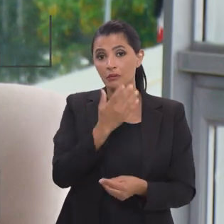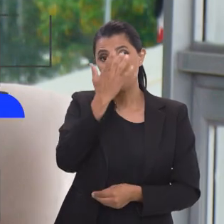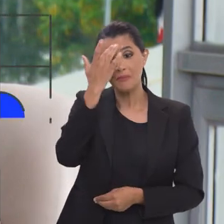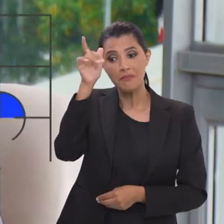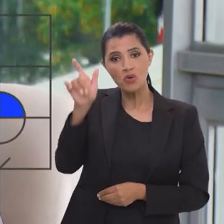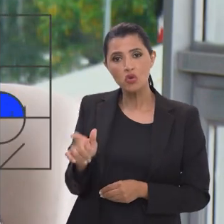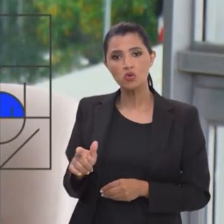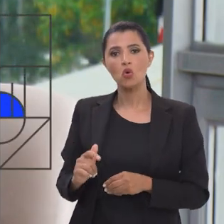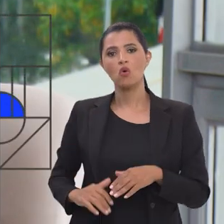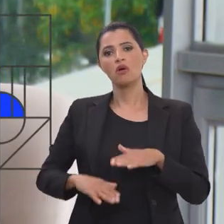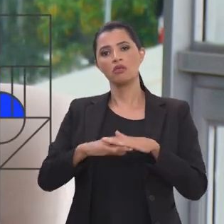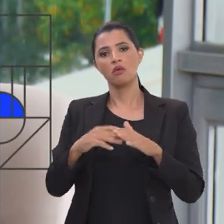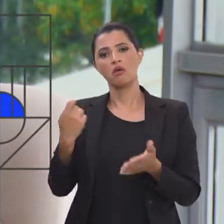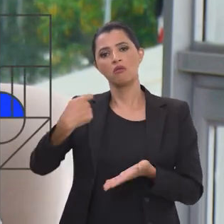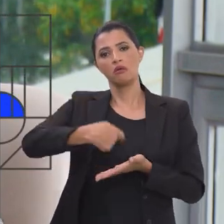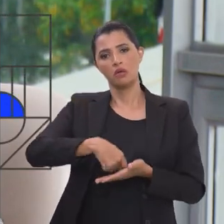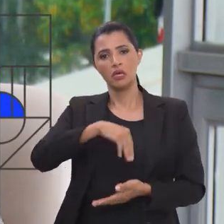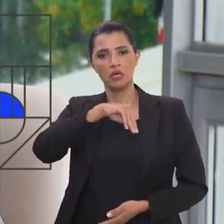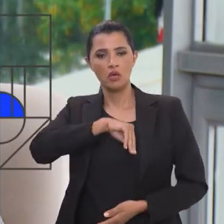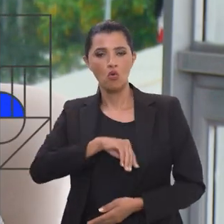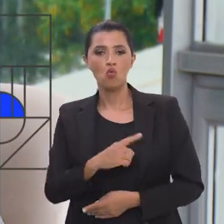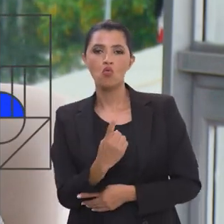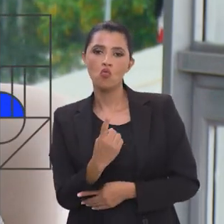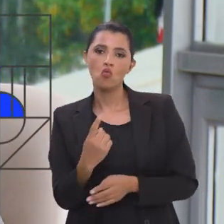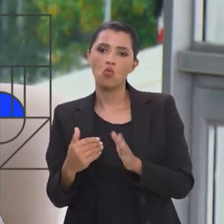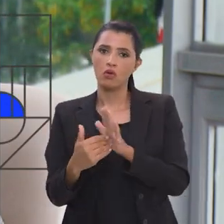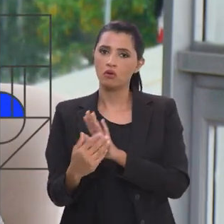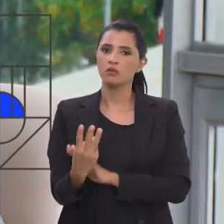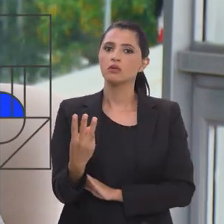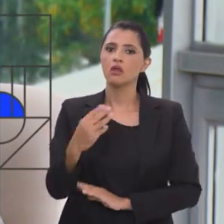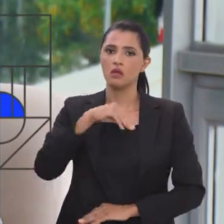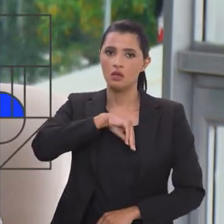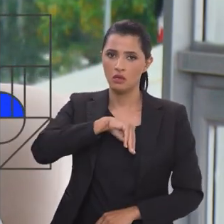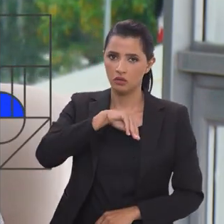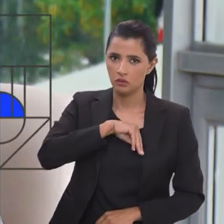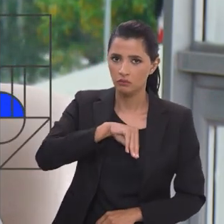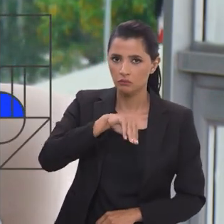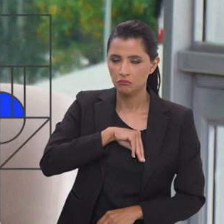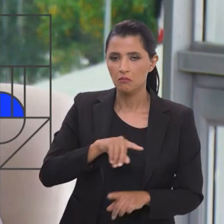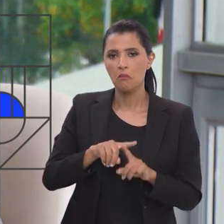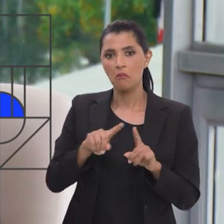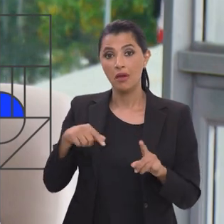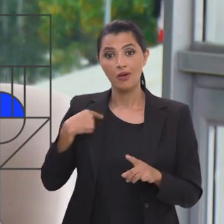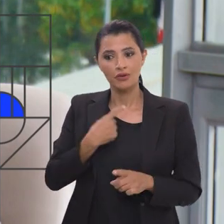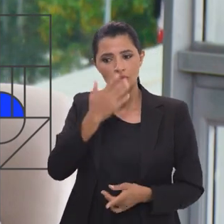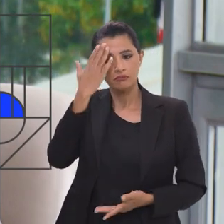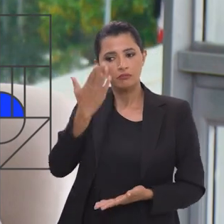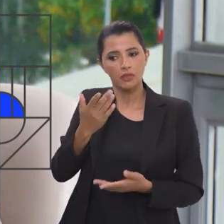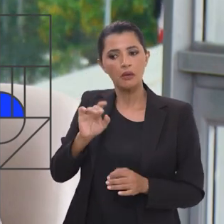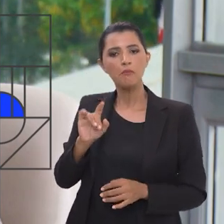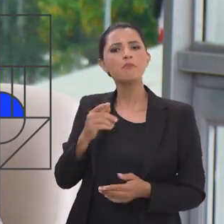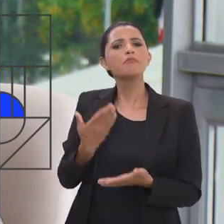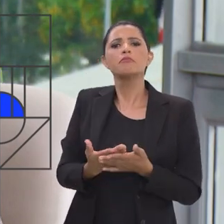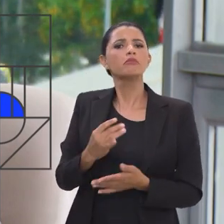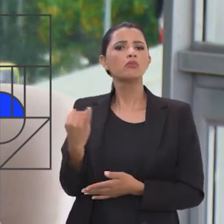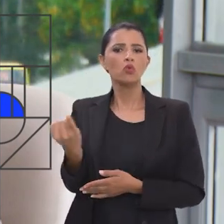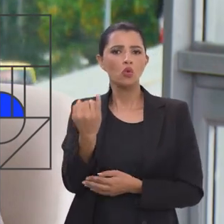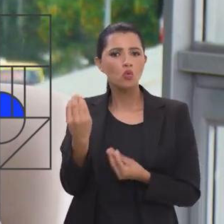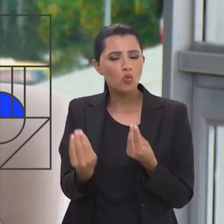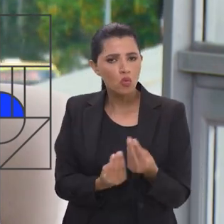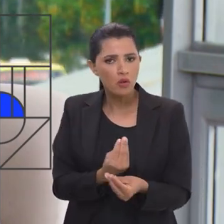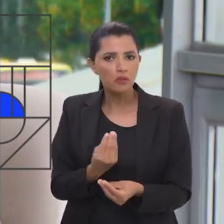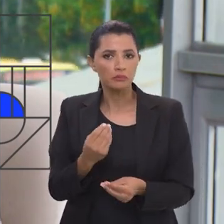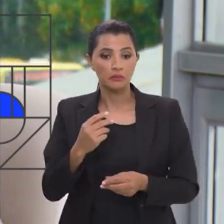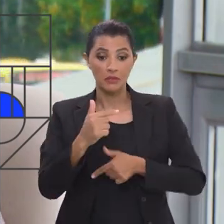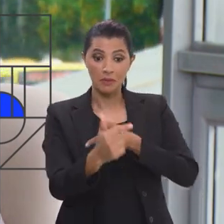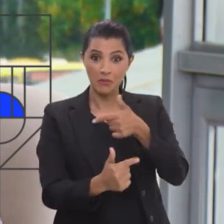as pessoas que ganham até um salário mínimo ou até três salários mínimos. Mas nós temos uma carença importante de trabalhadores,